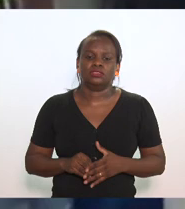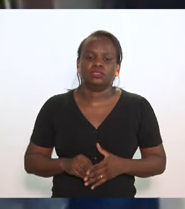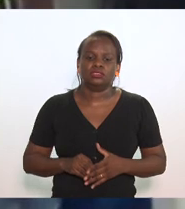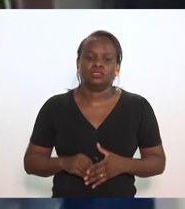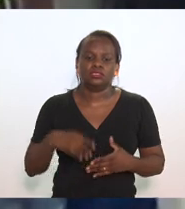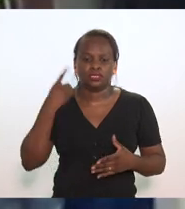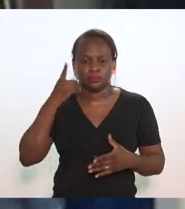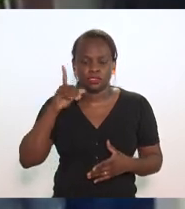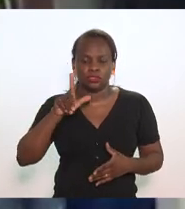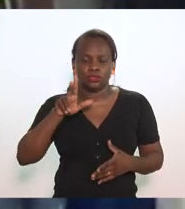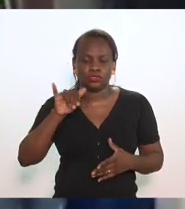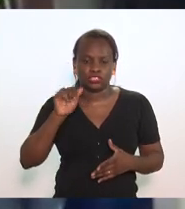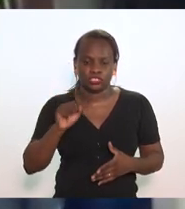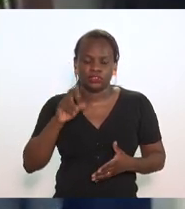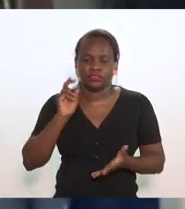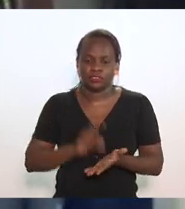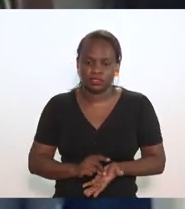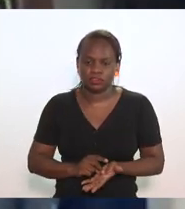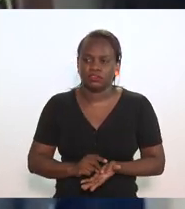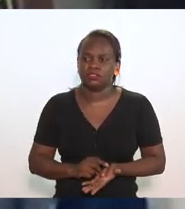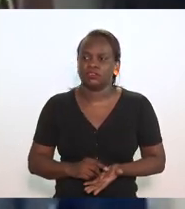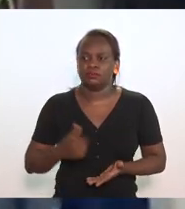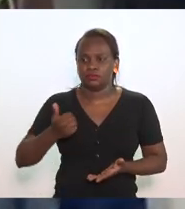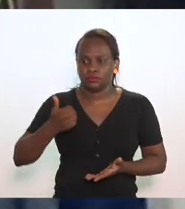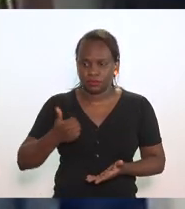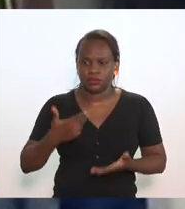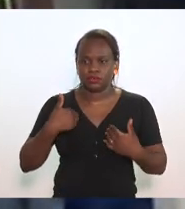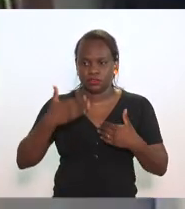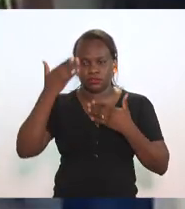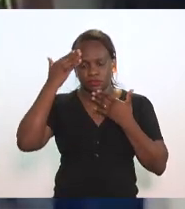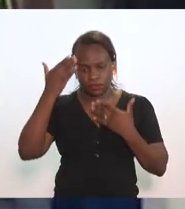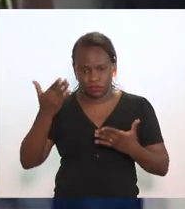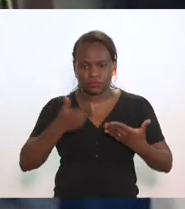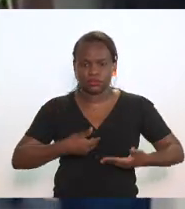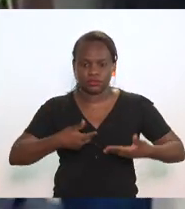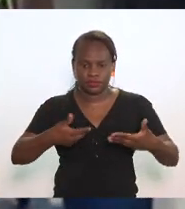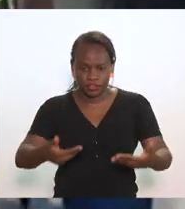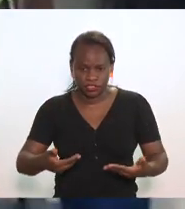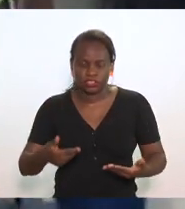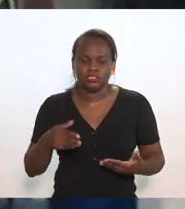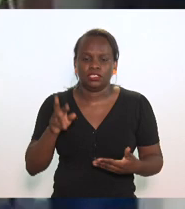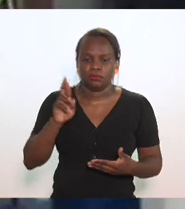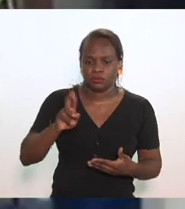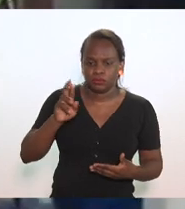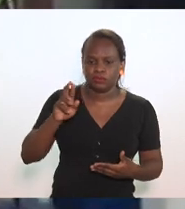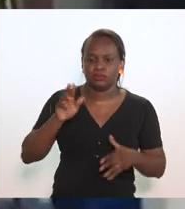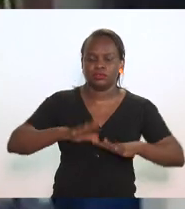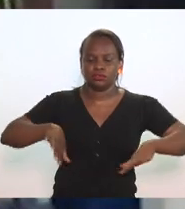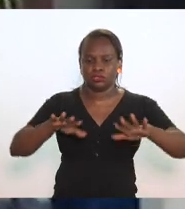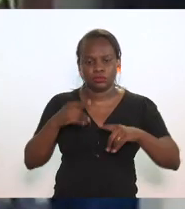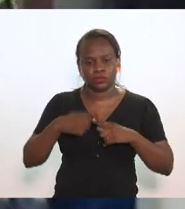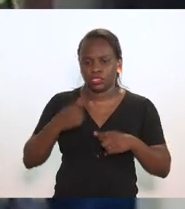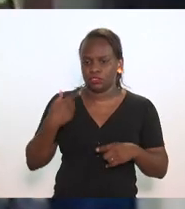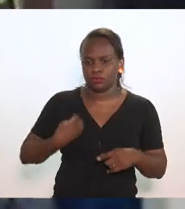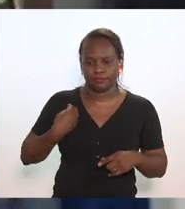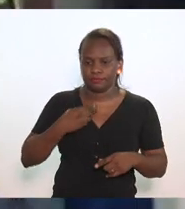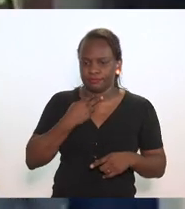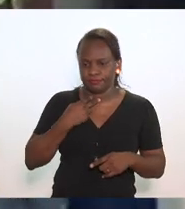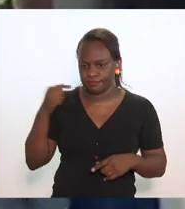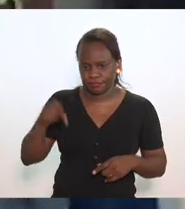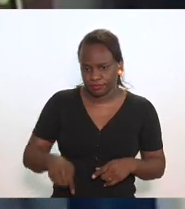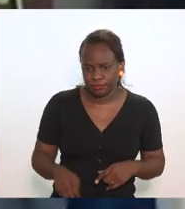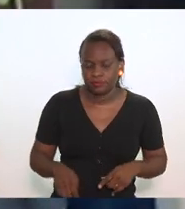deputado Luiz Paulo realmente em primeiro lugar eu agradeço o convite em nome do procurador geral quem não pode comparecer